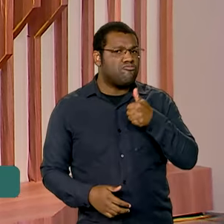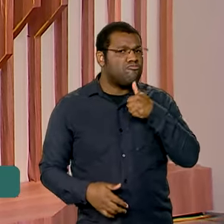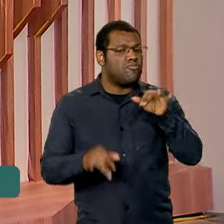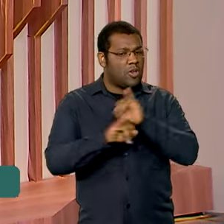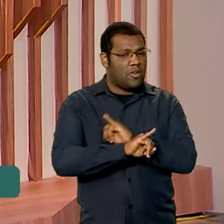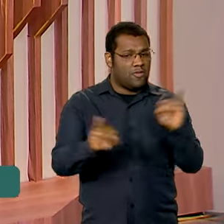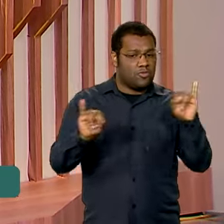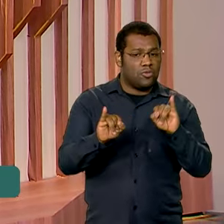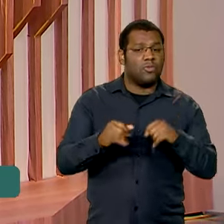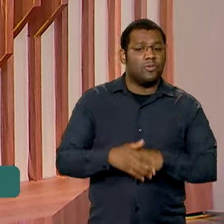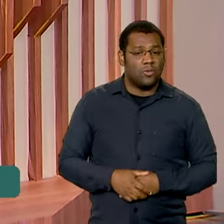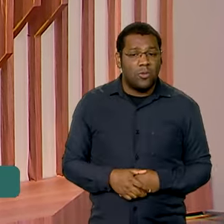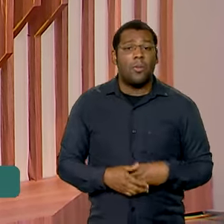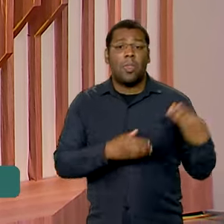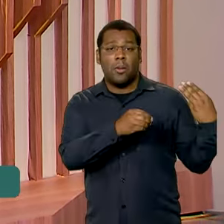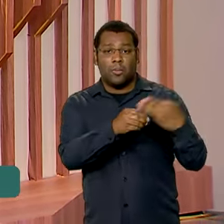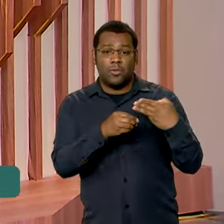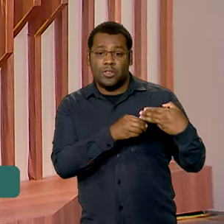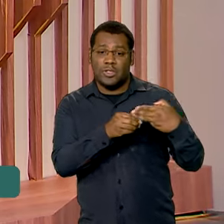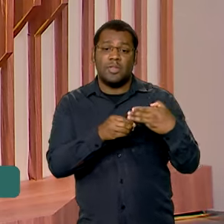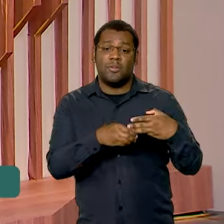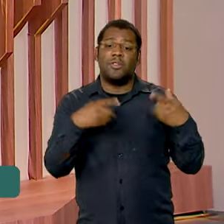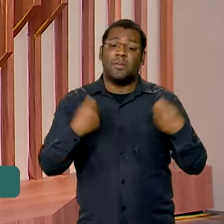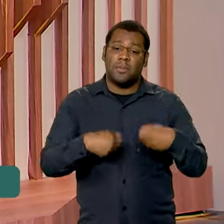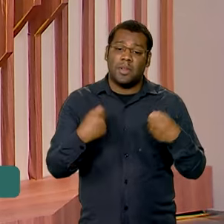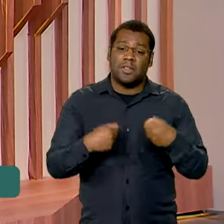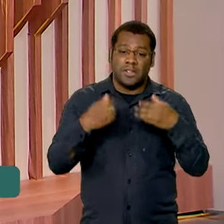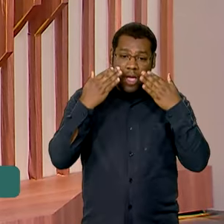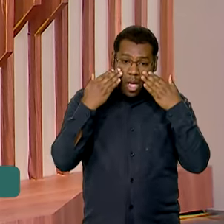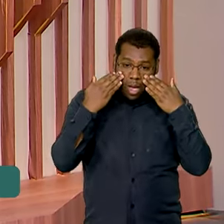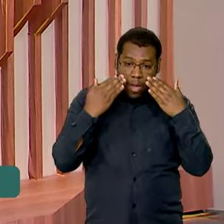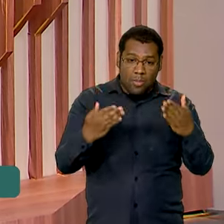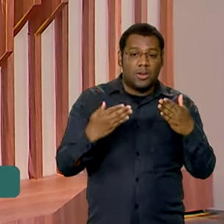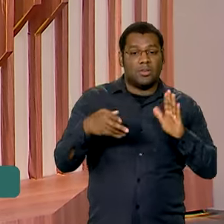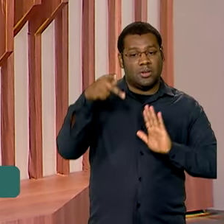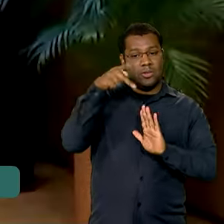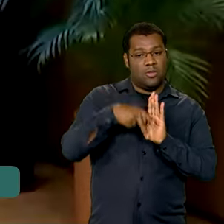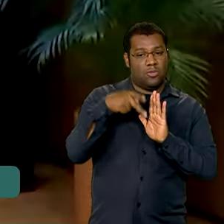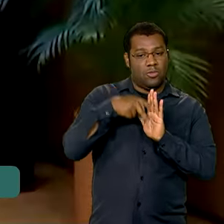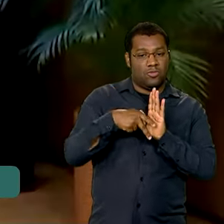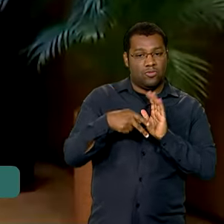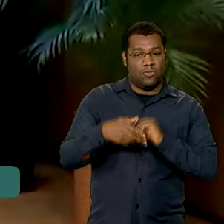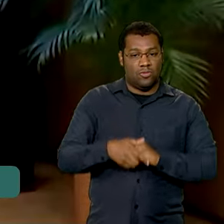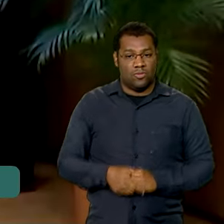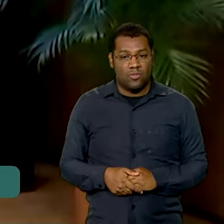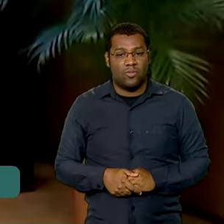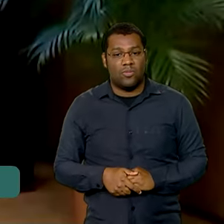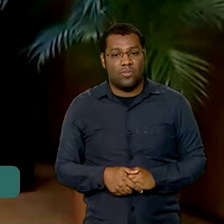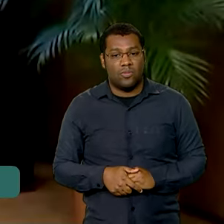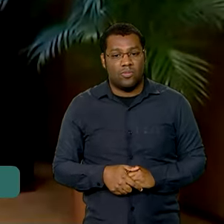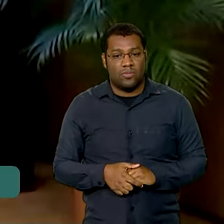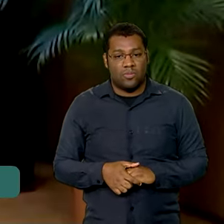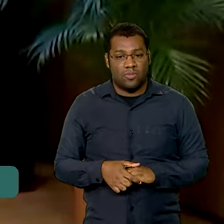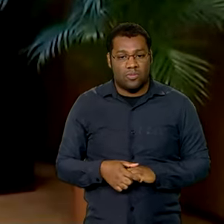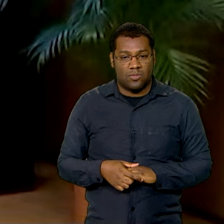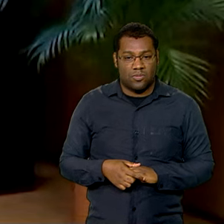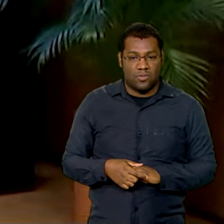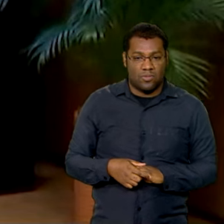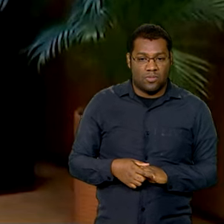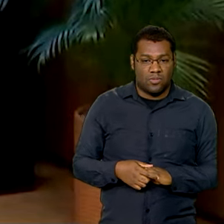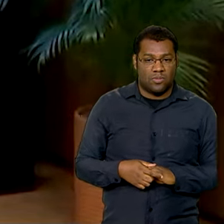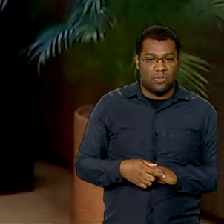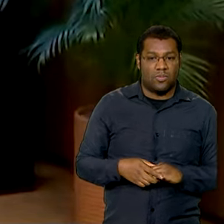é preciso que os municípios apresentem projetos para poder captar aí os recursos. Eu queria deixar claro uma coisa para vocês.